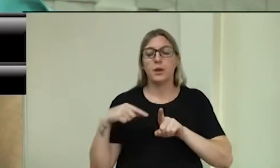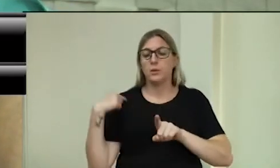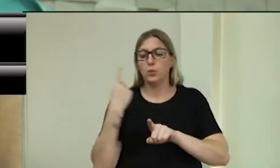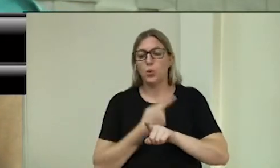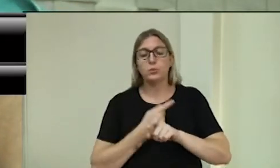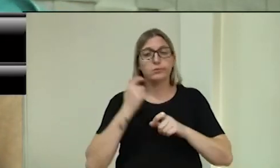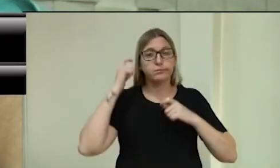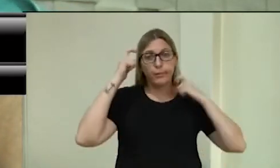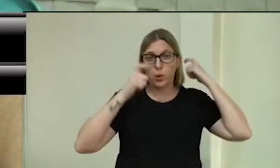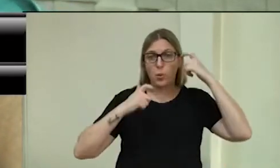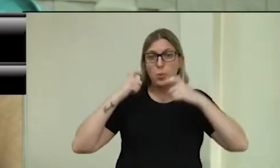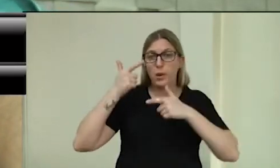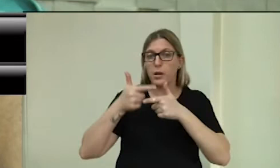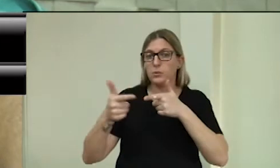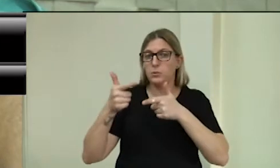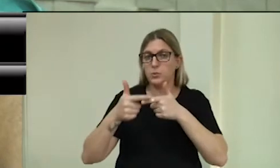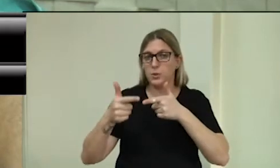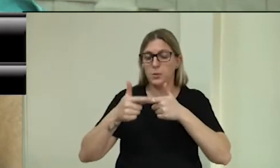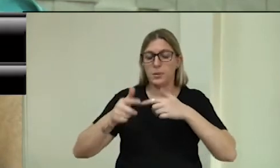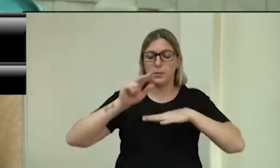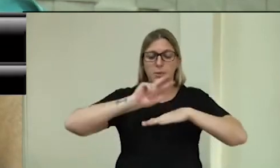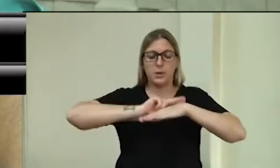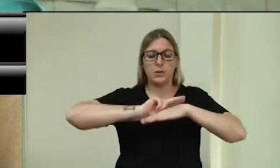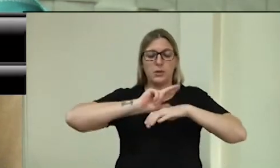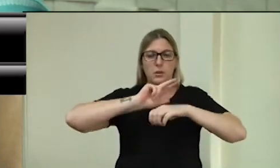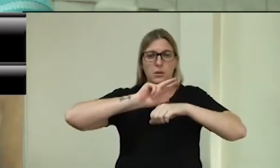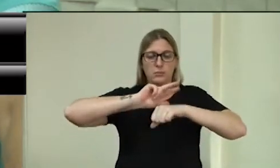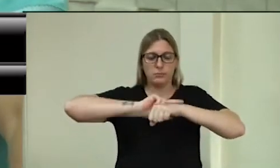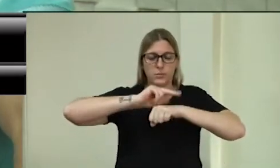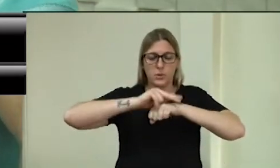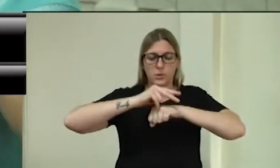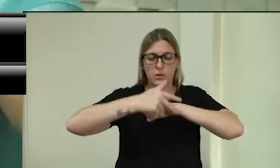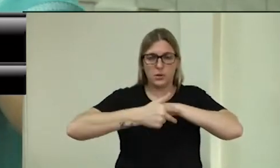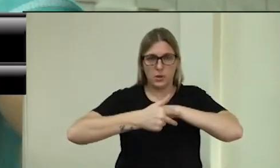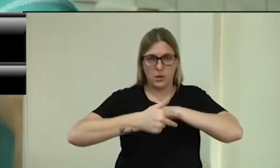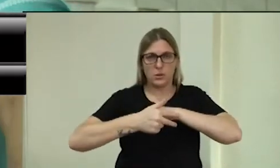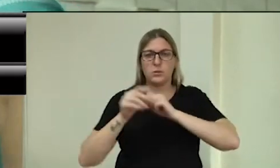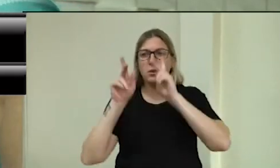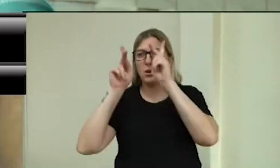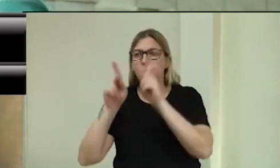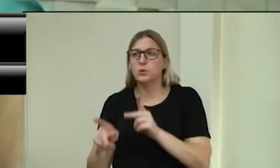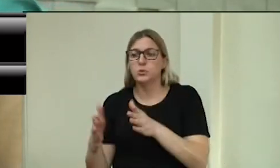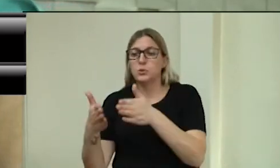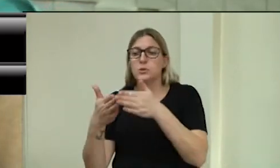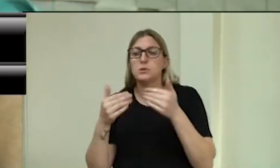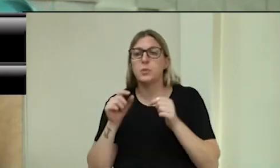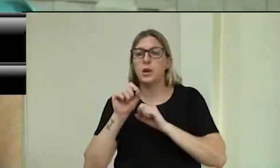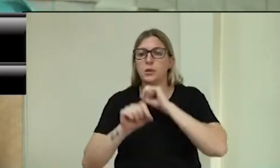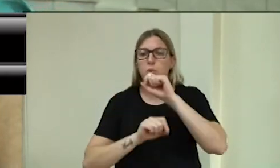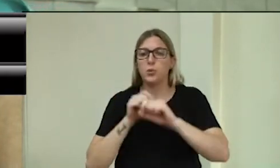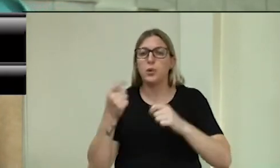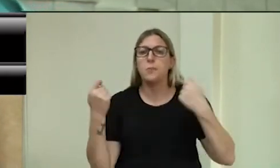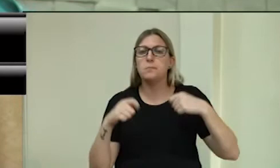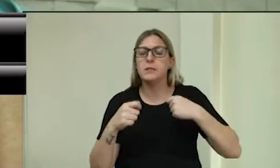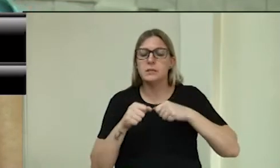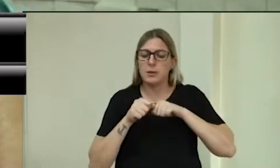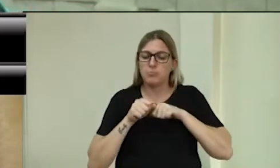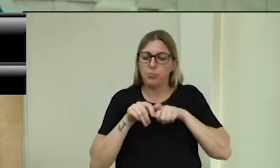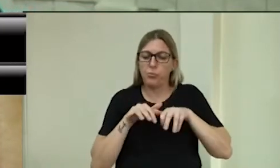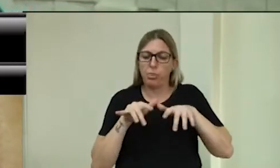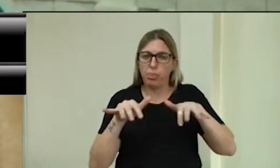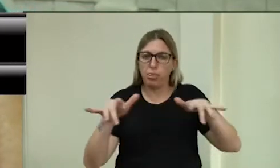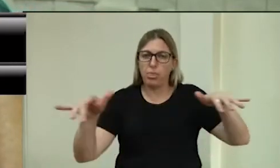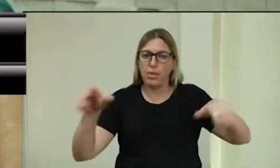A gente andando nessas andanças, o pessoal está cobrando para ser feita a detestação nos locais onde estão com bastante